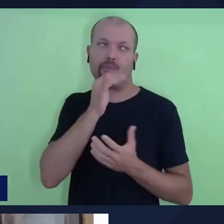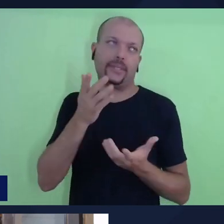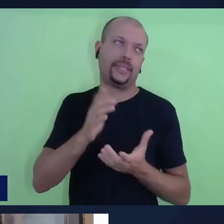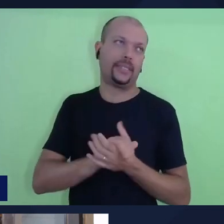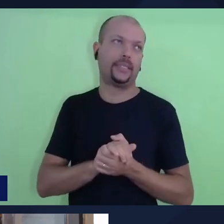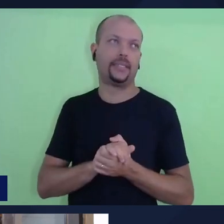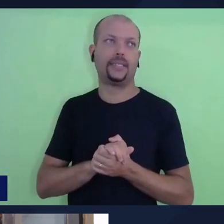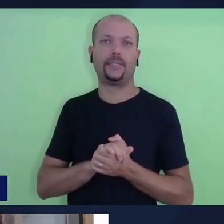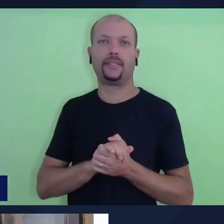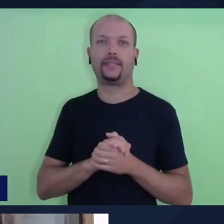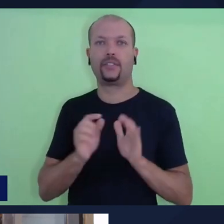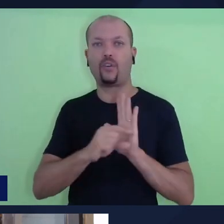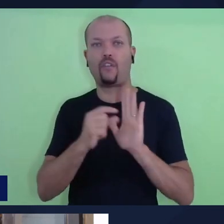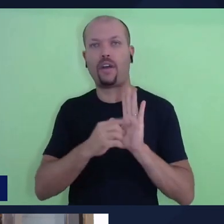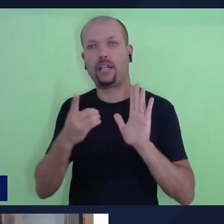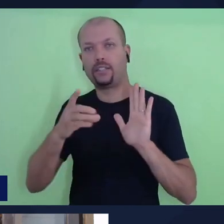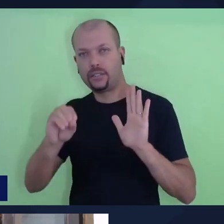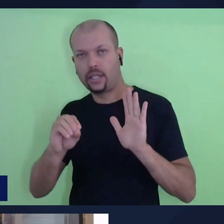aqui no verso 10,